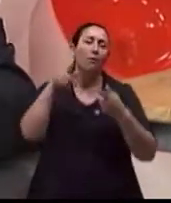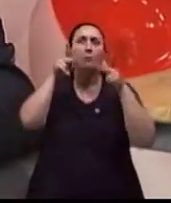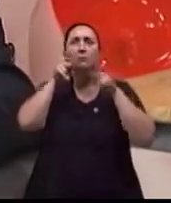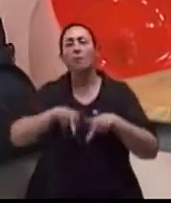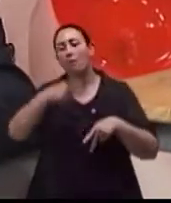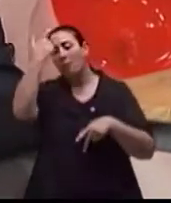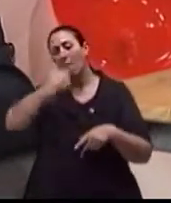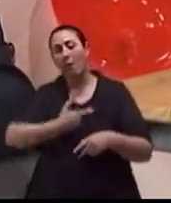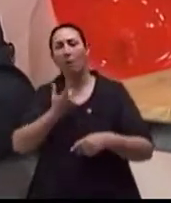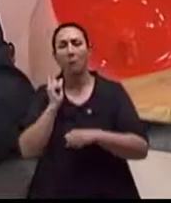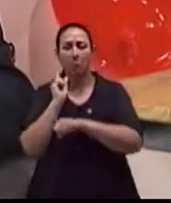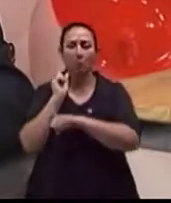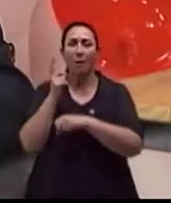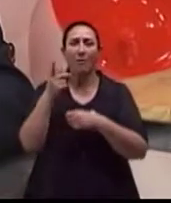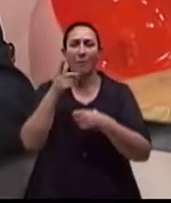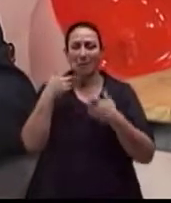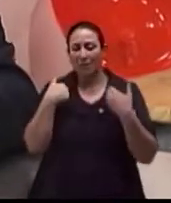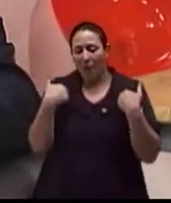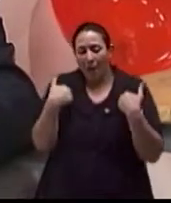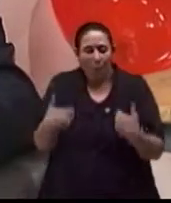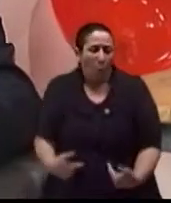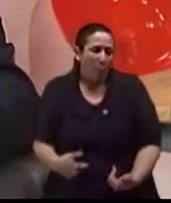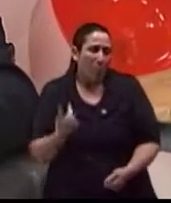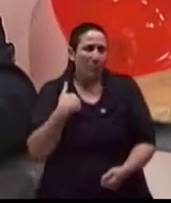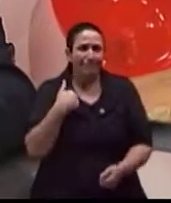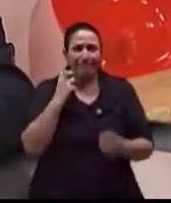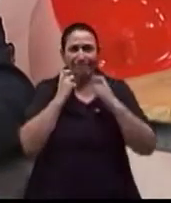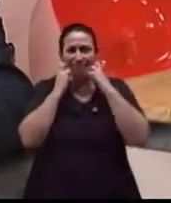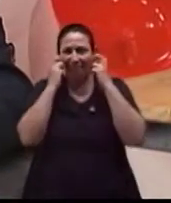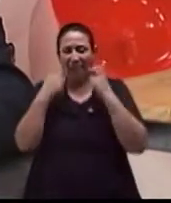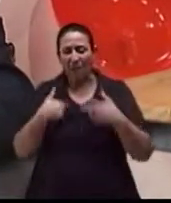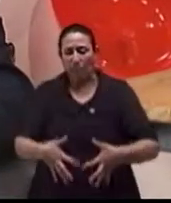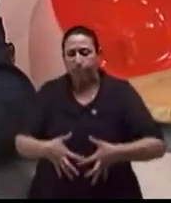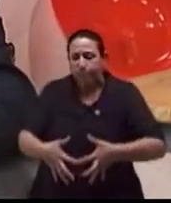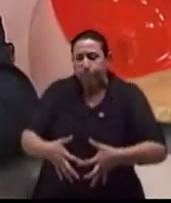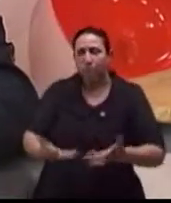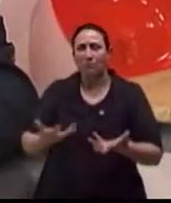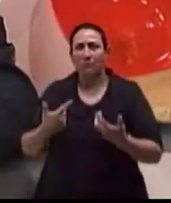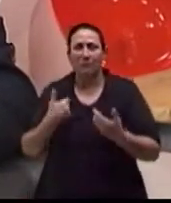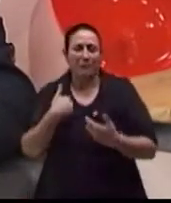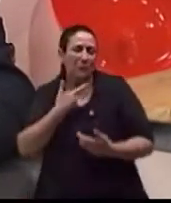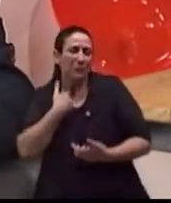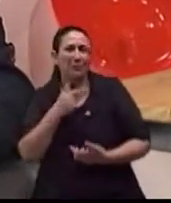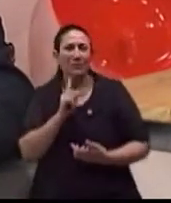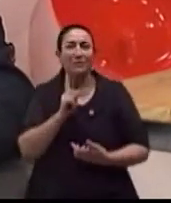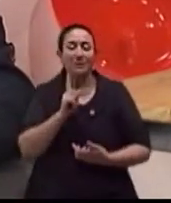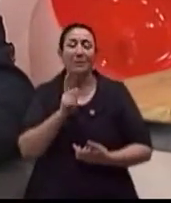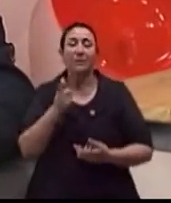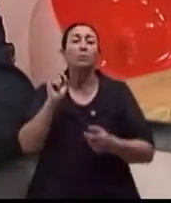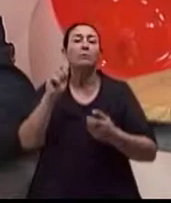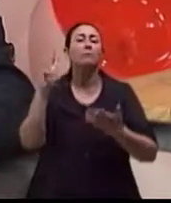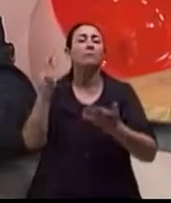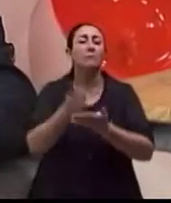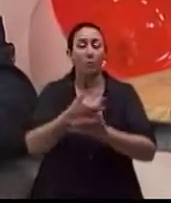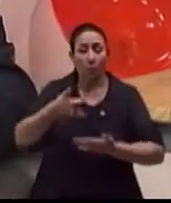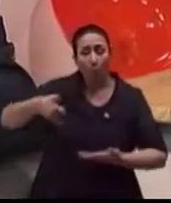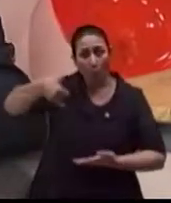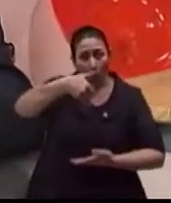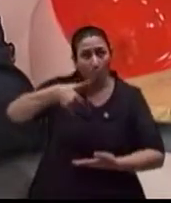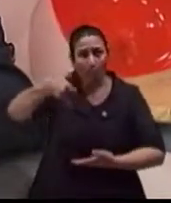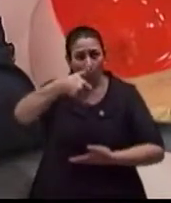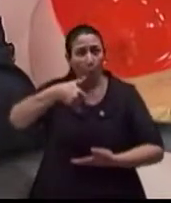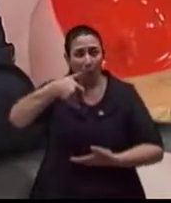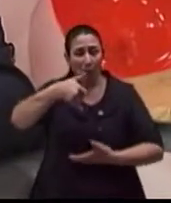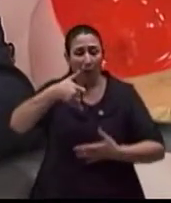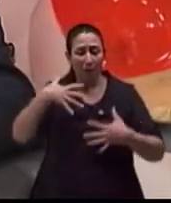constrangida com a sua aparência física, ela também tem a parte fisiológica. O aumento da gordura corporal